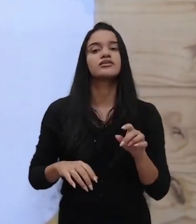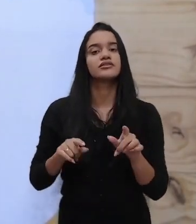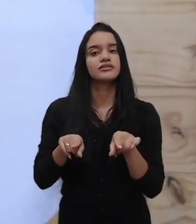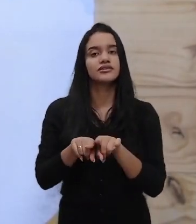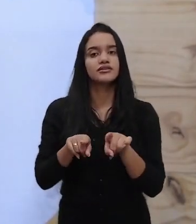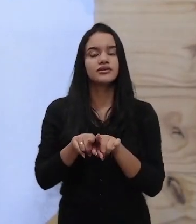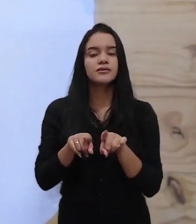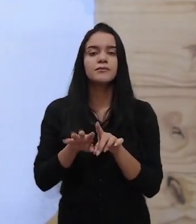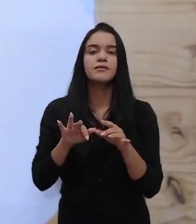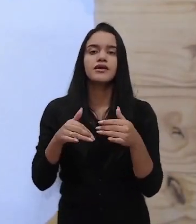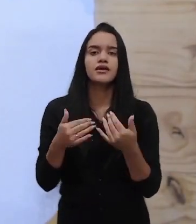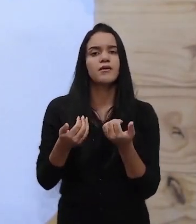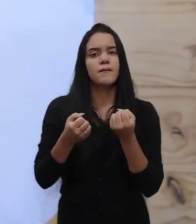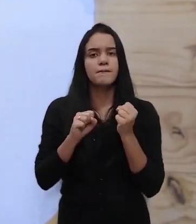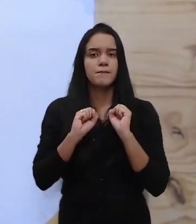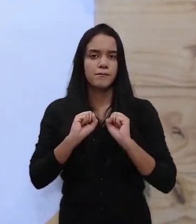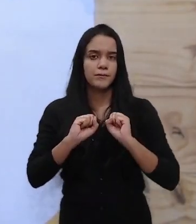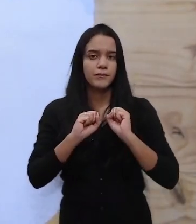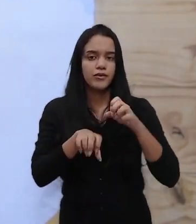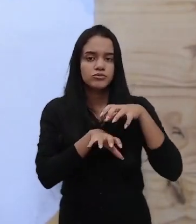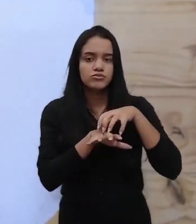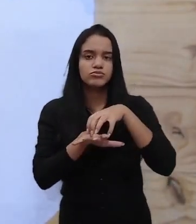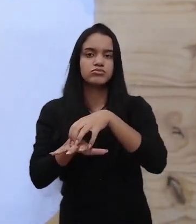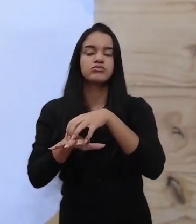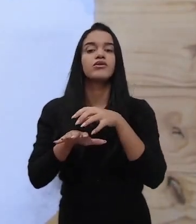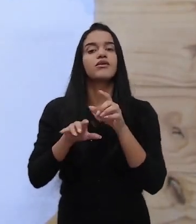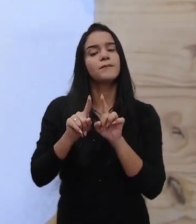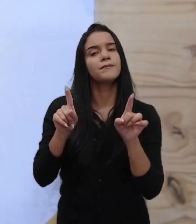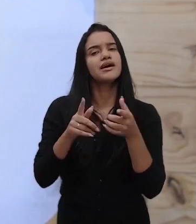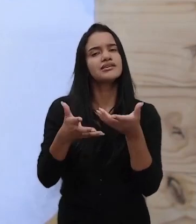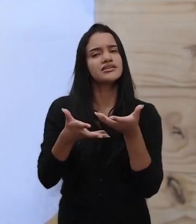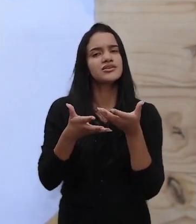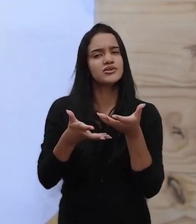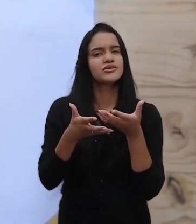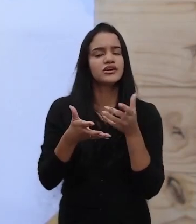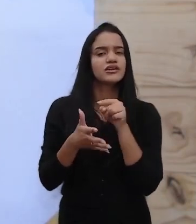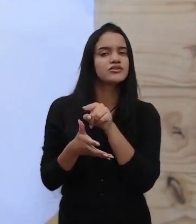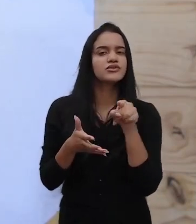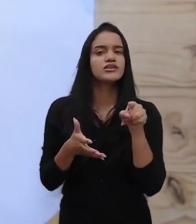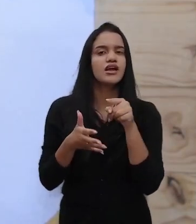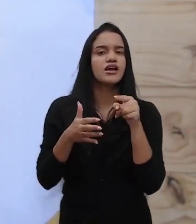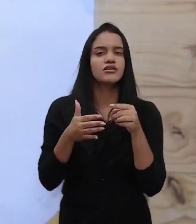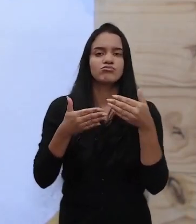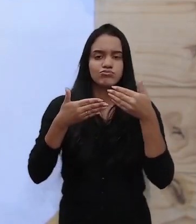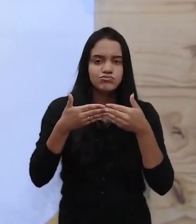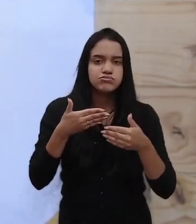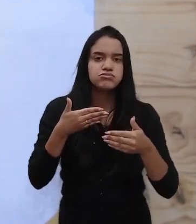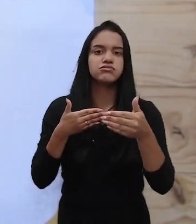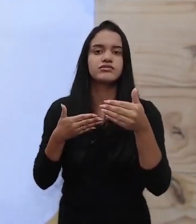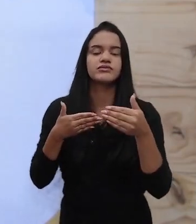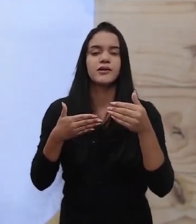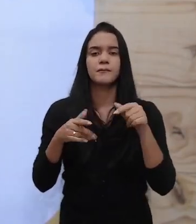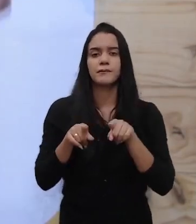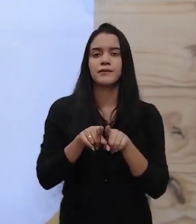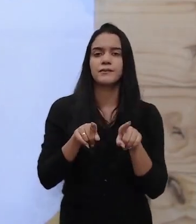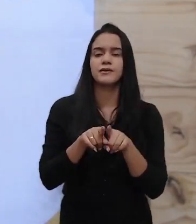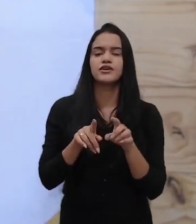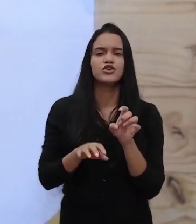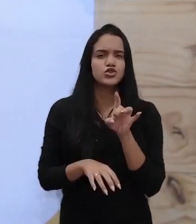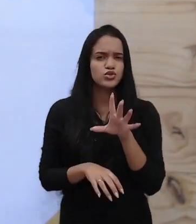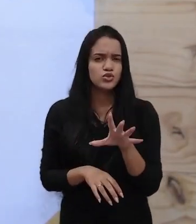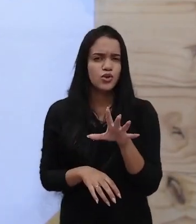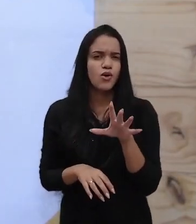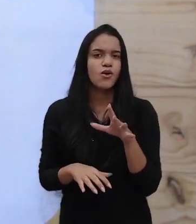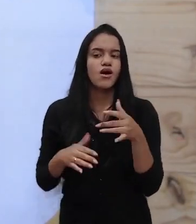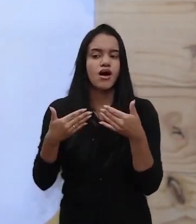um transportador, tá certo? Mas eu quero que você vá um pouco mais além do conceito de empreendedorismo de apenas abrir uma